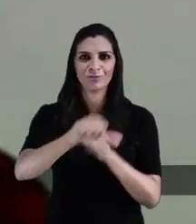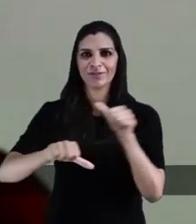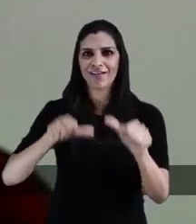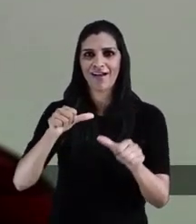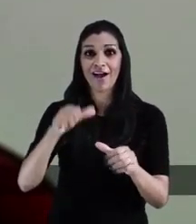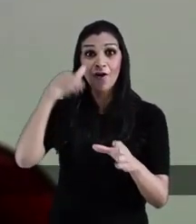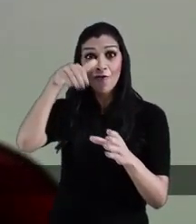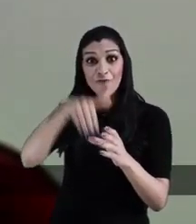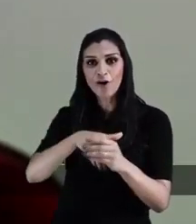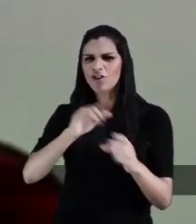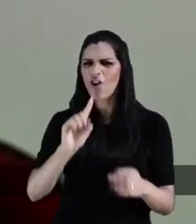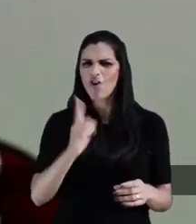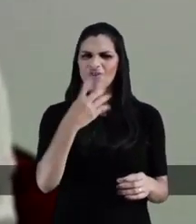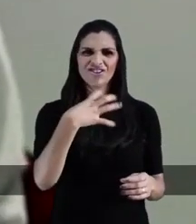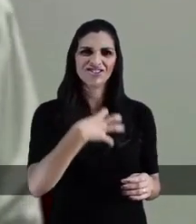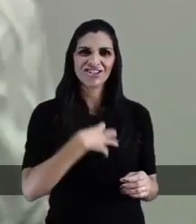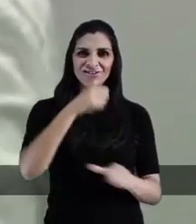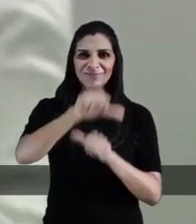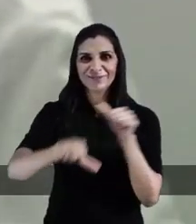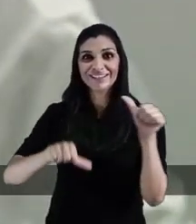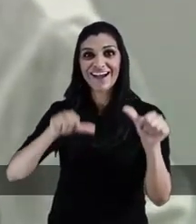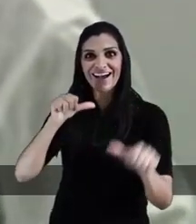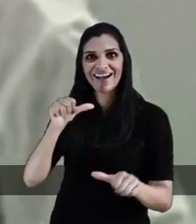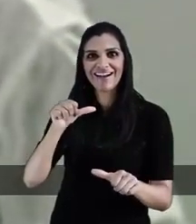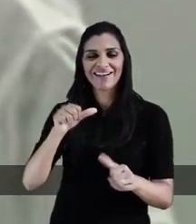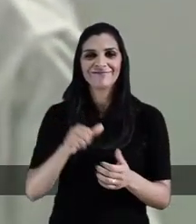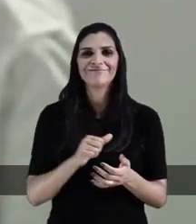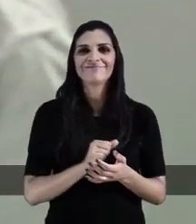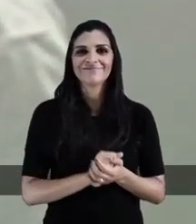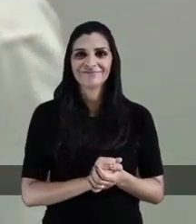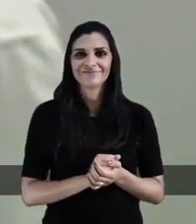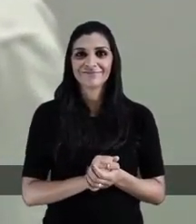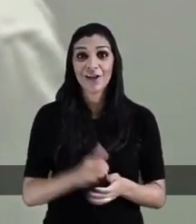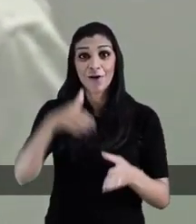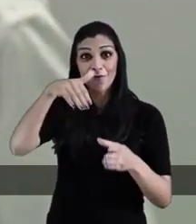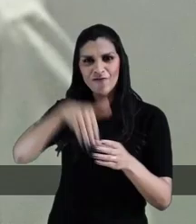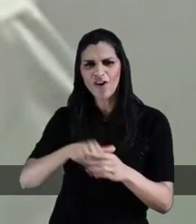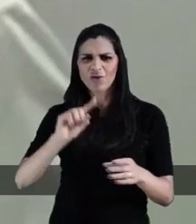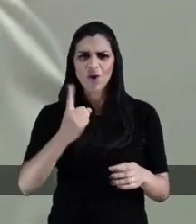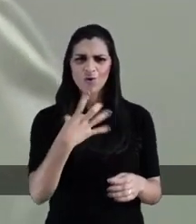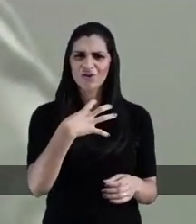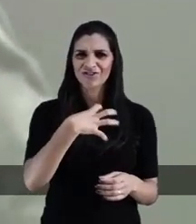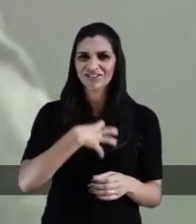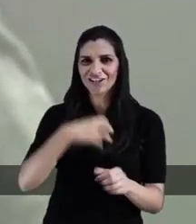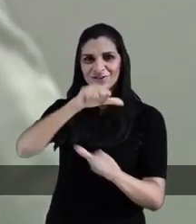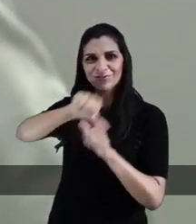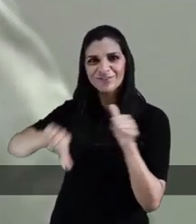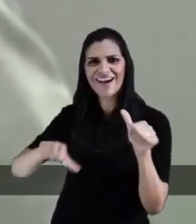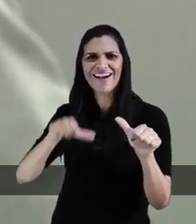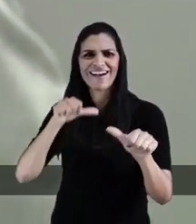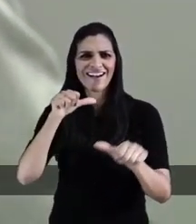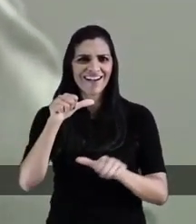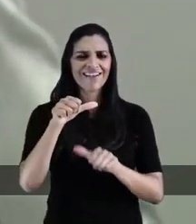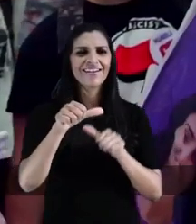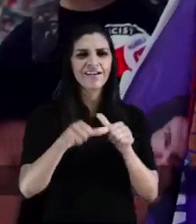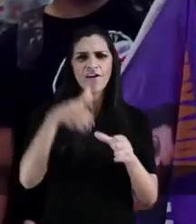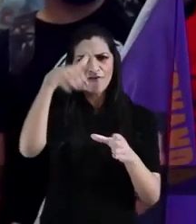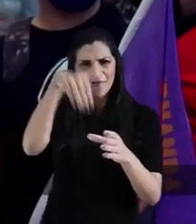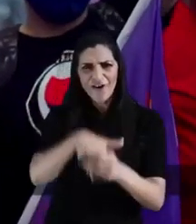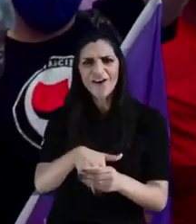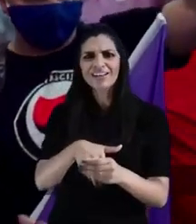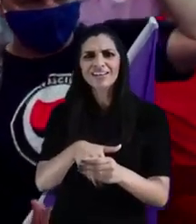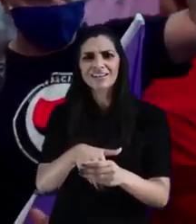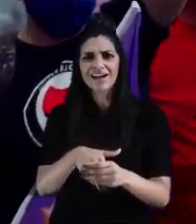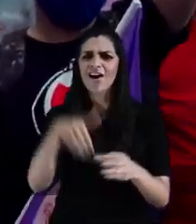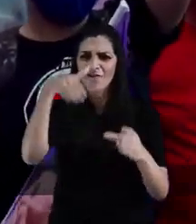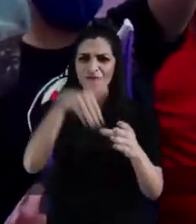Põe o voto na mão. O voto é a tua única arma. Põe o voto na mão. O voto é a tua única arma. Põe